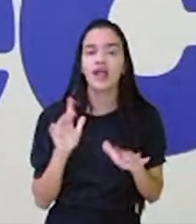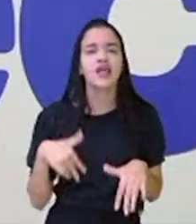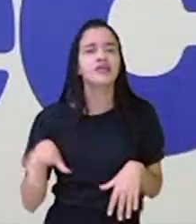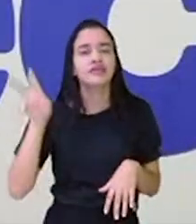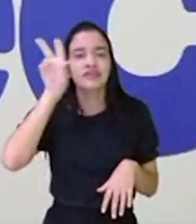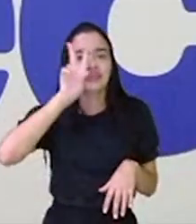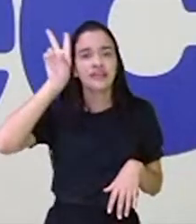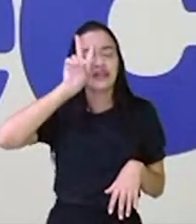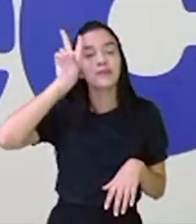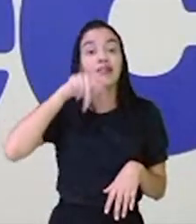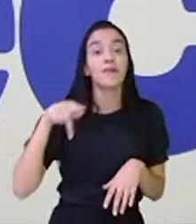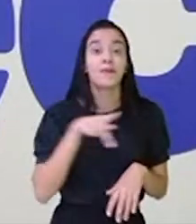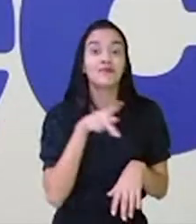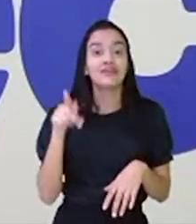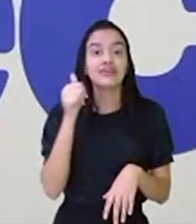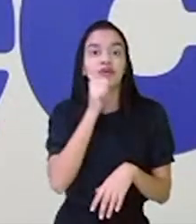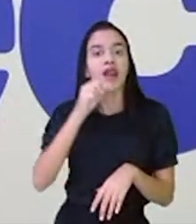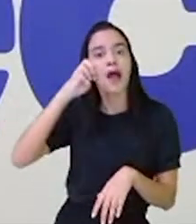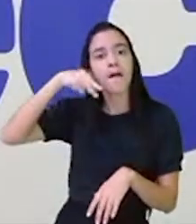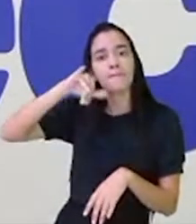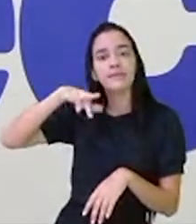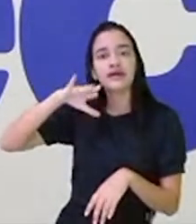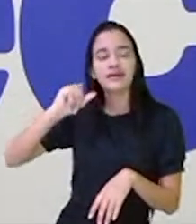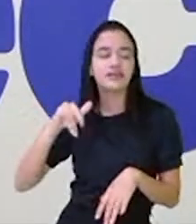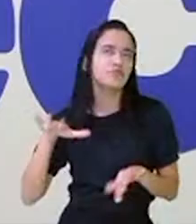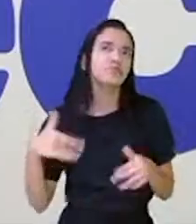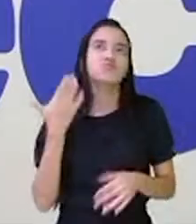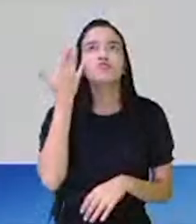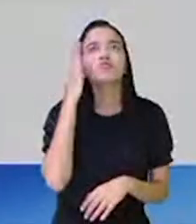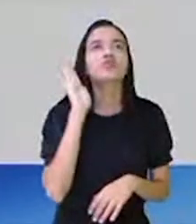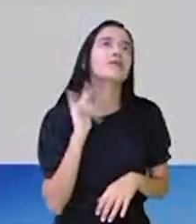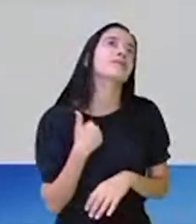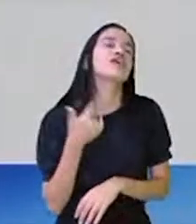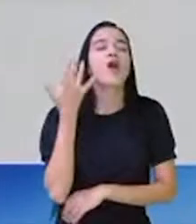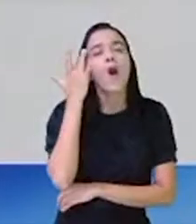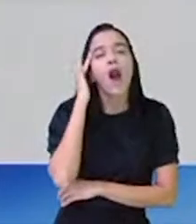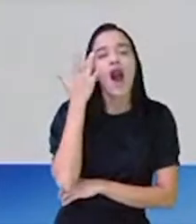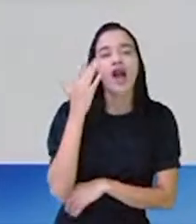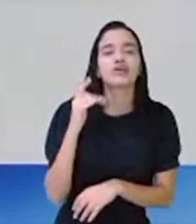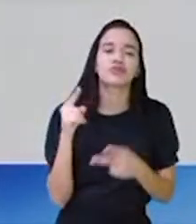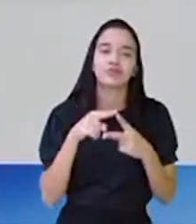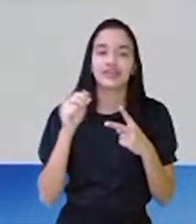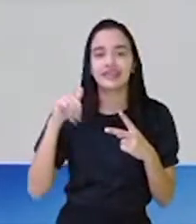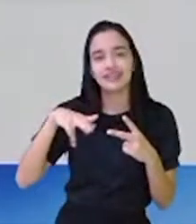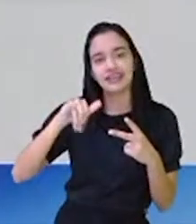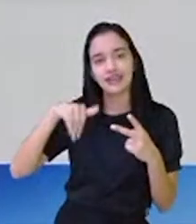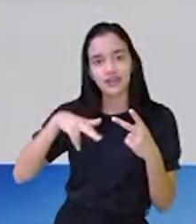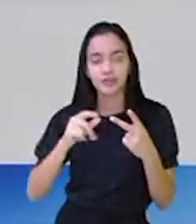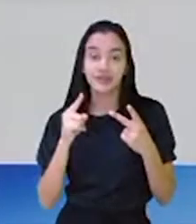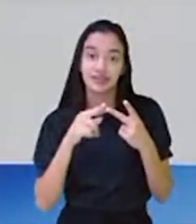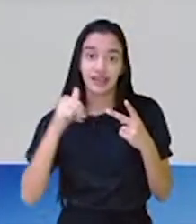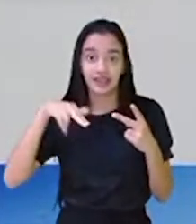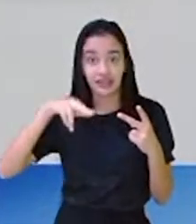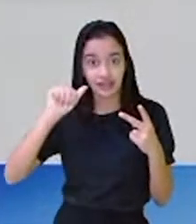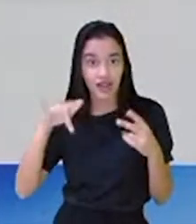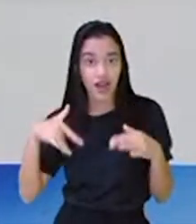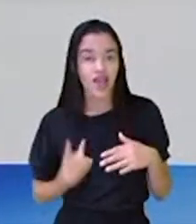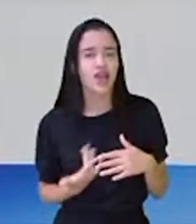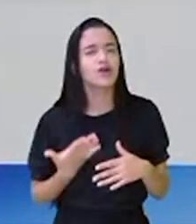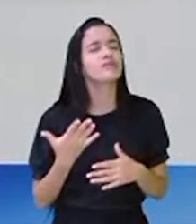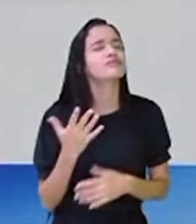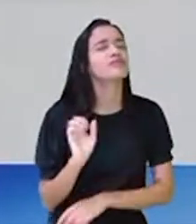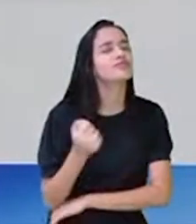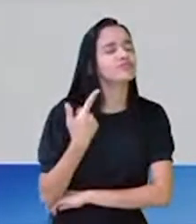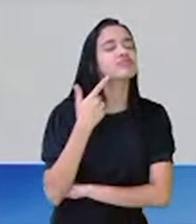lembrei da professora Márcia, viu, professora? Não sei porque eu acho que Yasmin e Ana também lembraram. Eu tenho uma leve